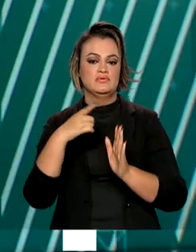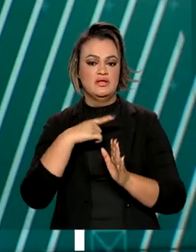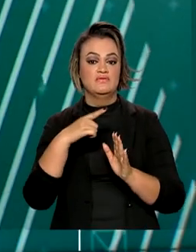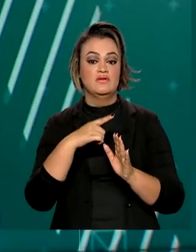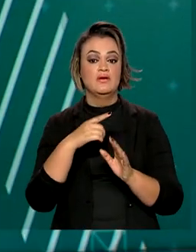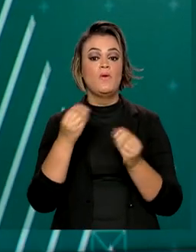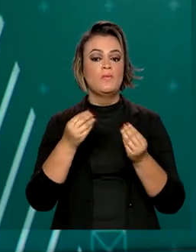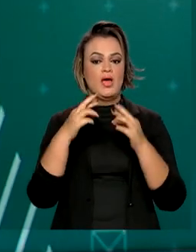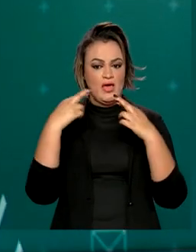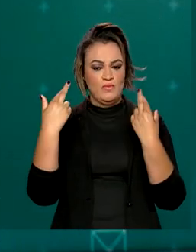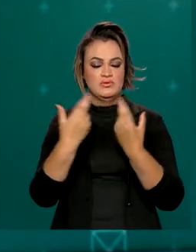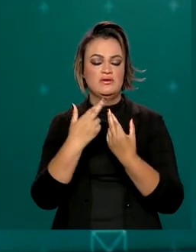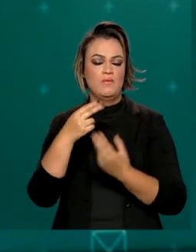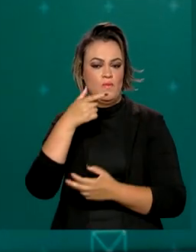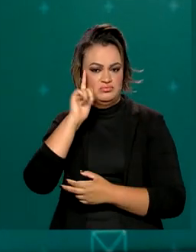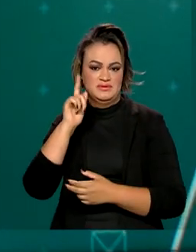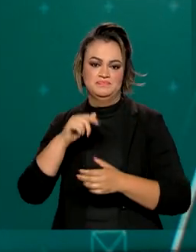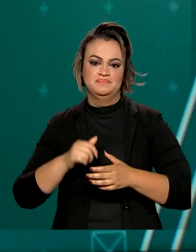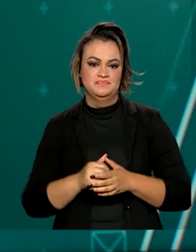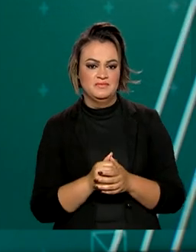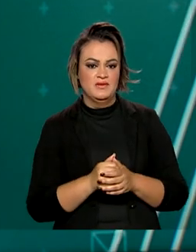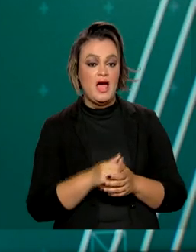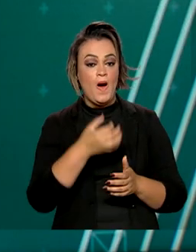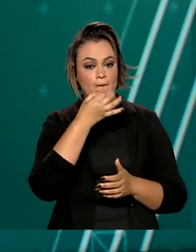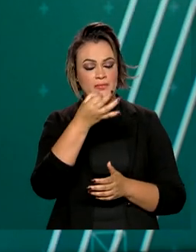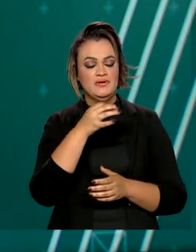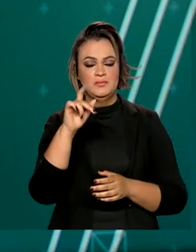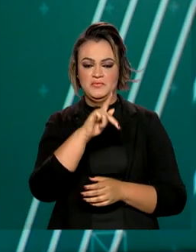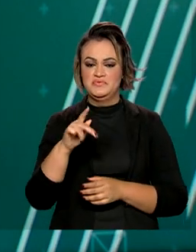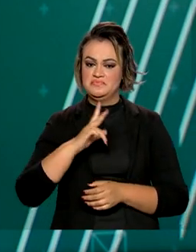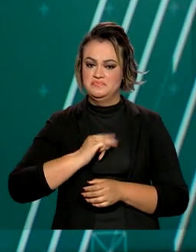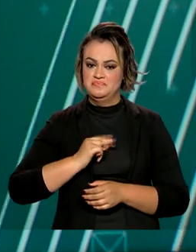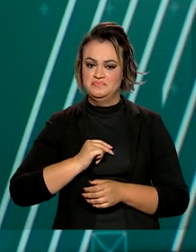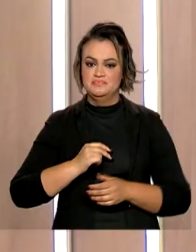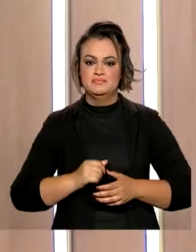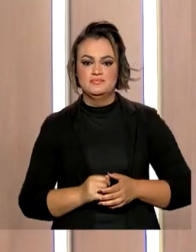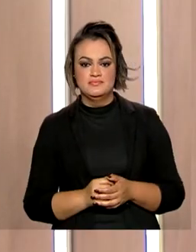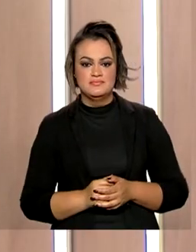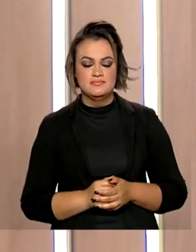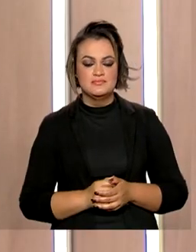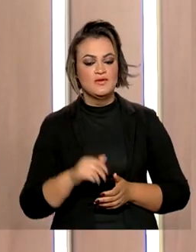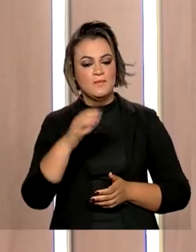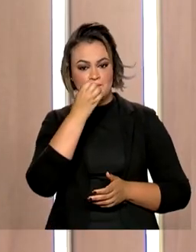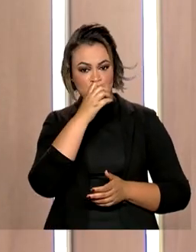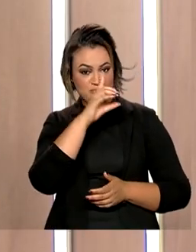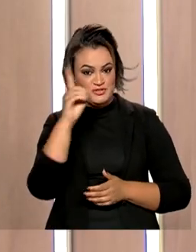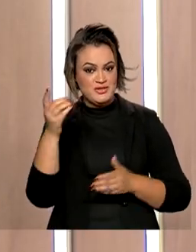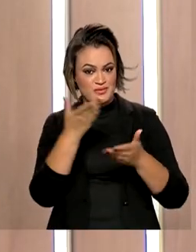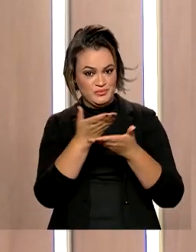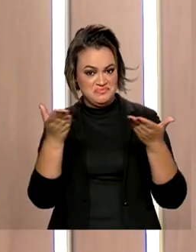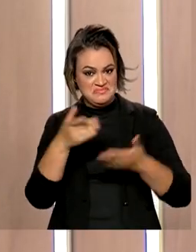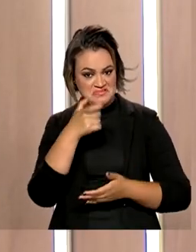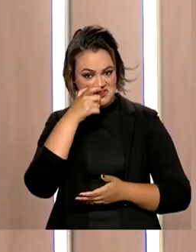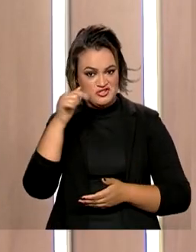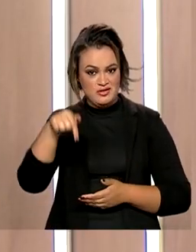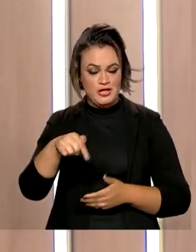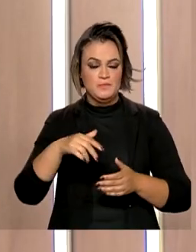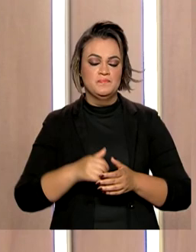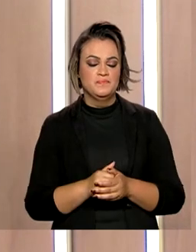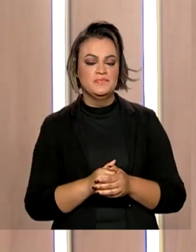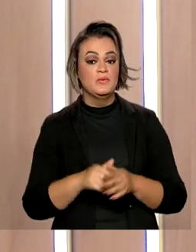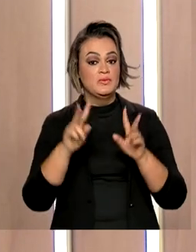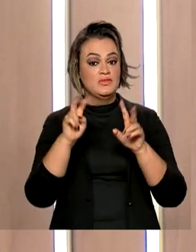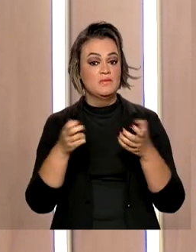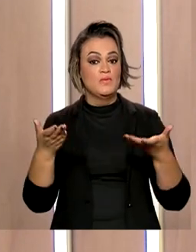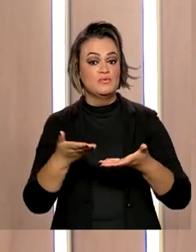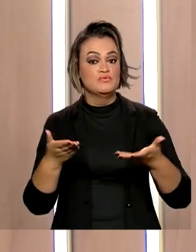reunião que terminou nessa quarta-feira. Quem comenta é Ricardo Caldas. Bom dia, bom dia a todos que estão nos assistindo. E o